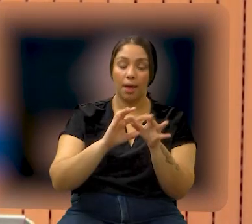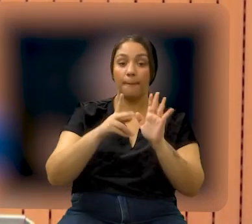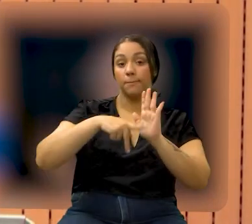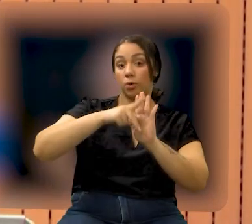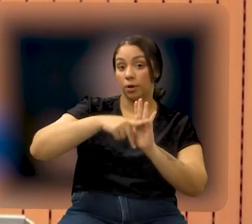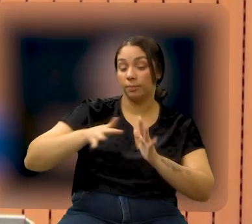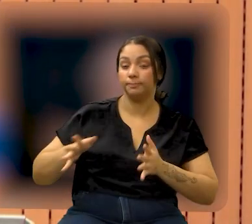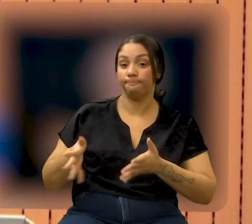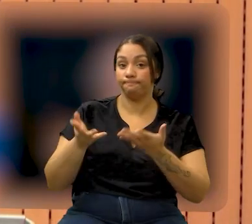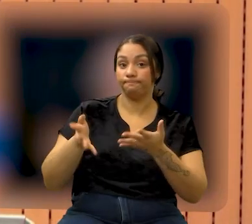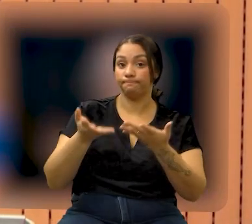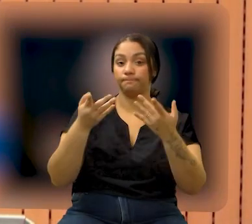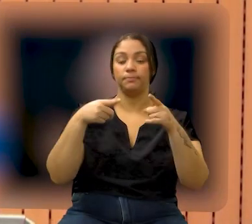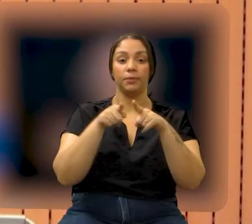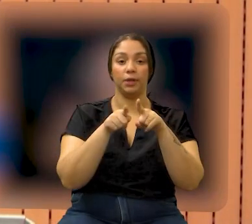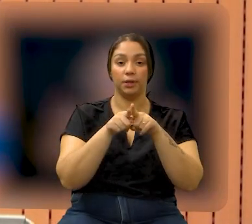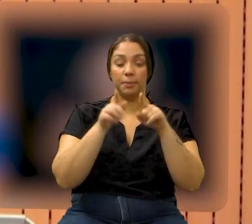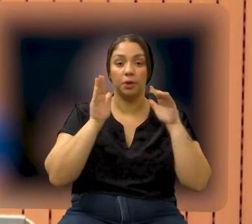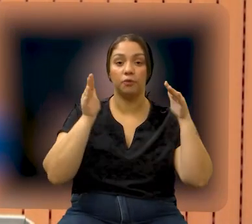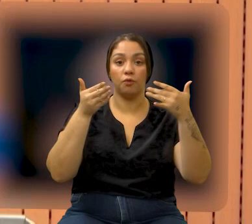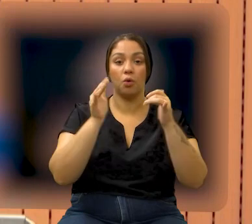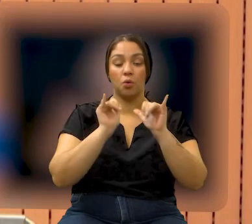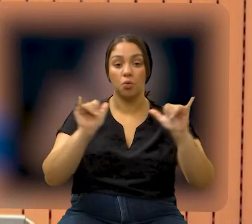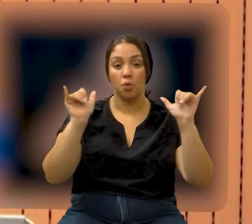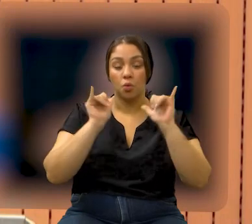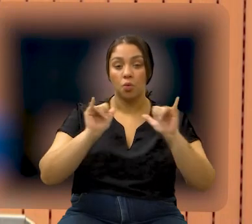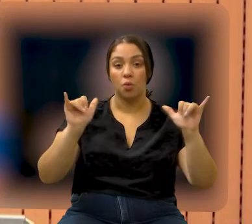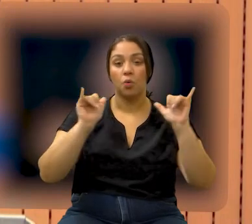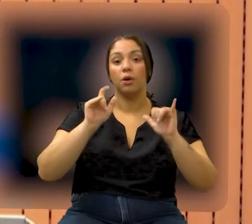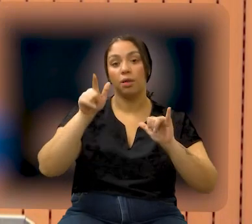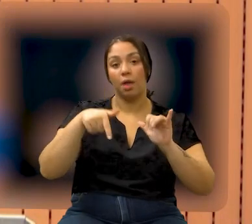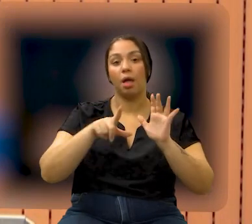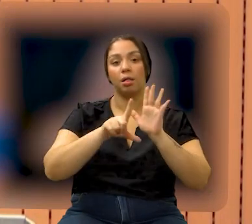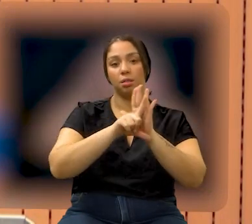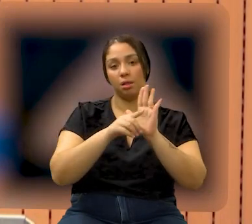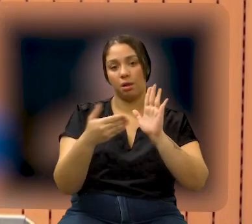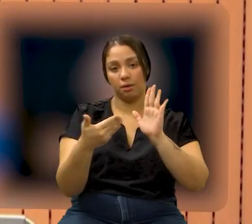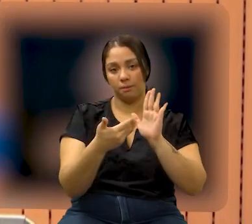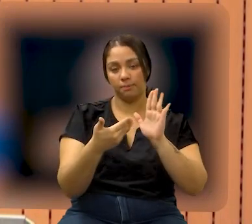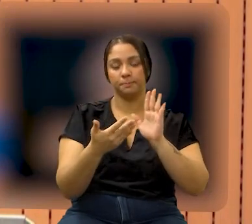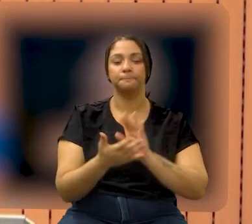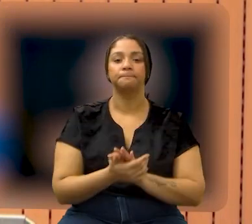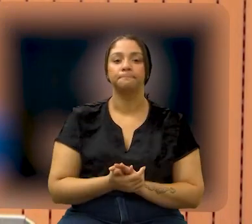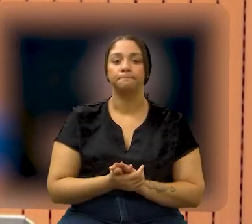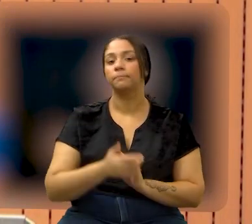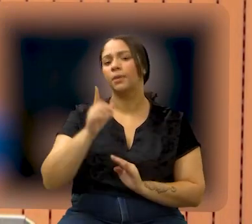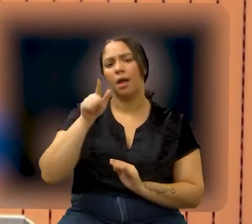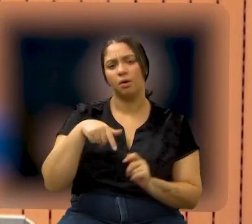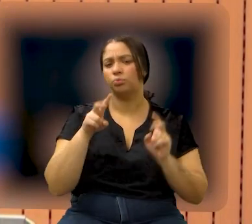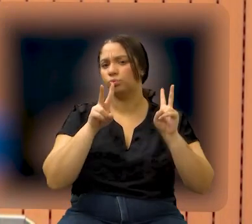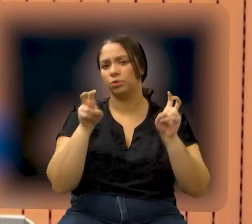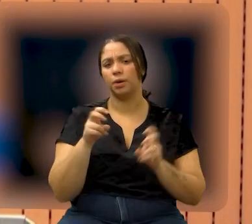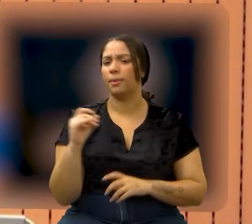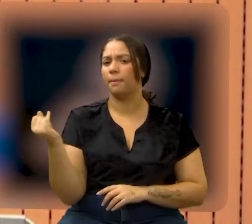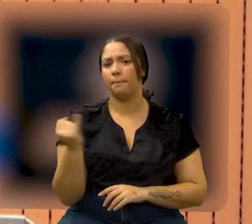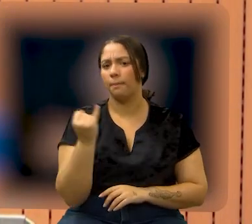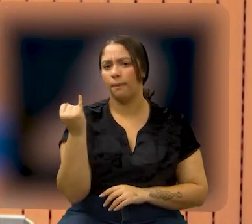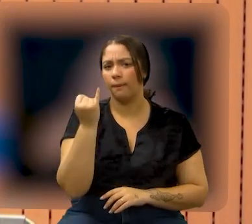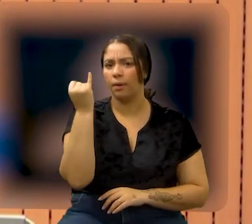programas de incentivo e acesso a atividades voltadas para a campanha de que trata essa lei. É um tema